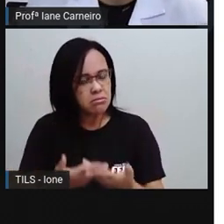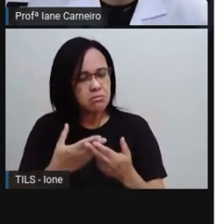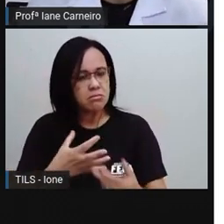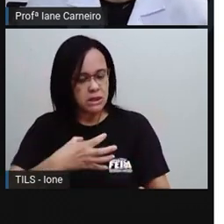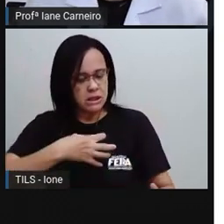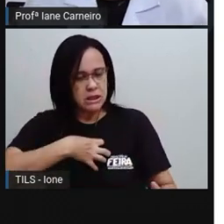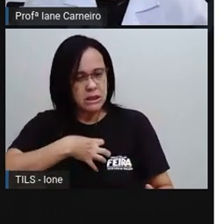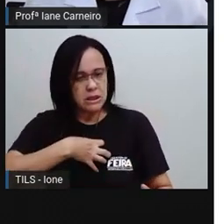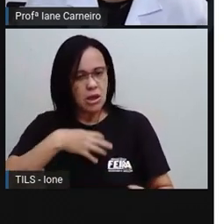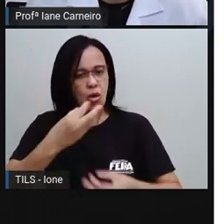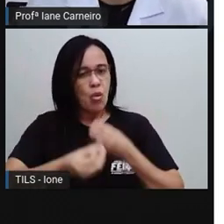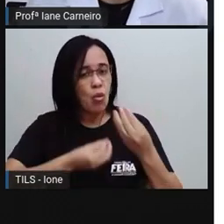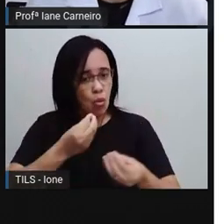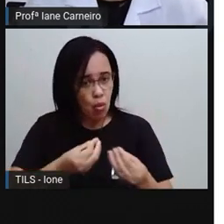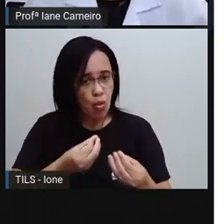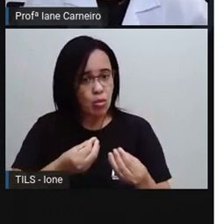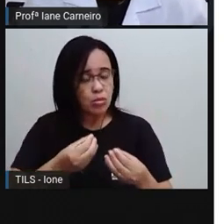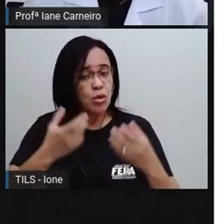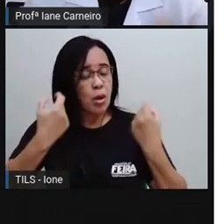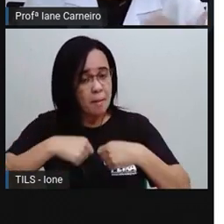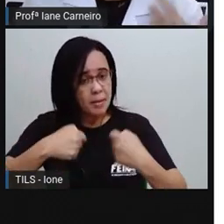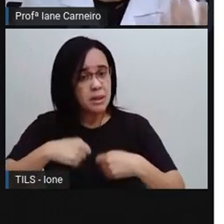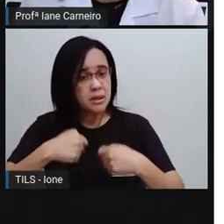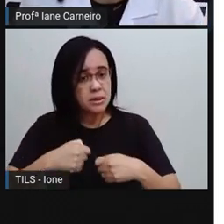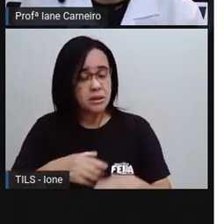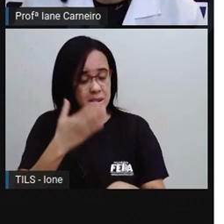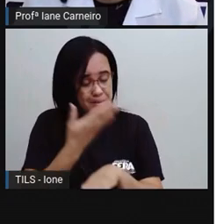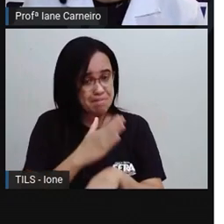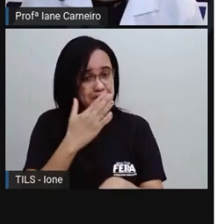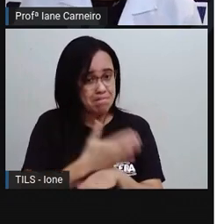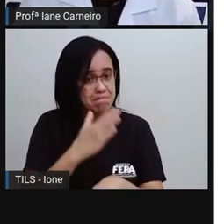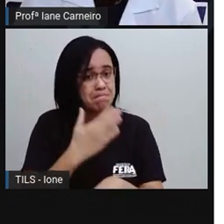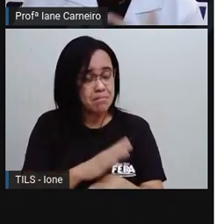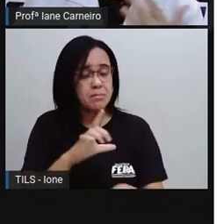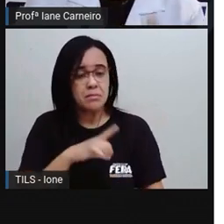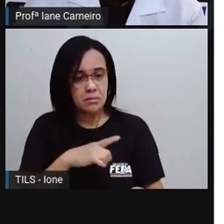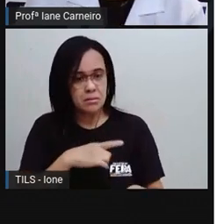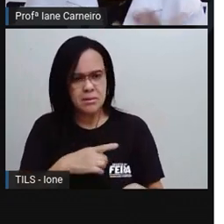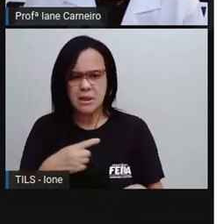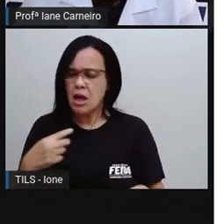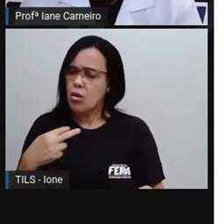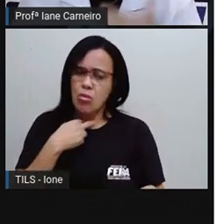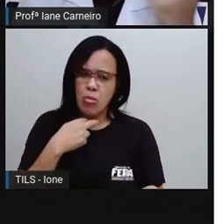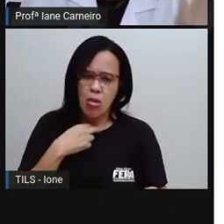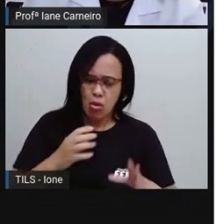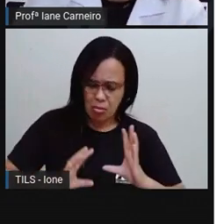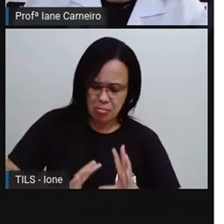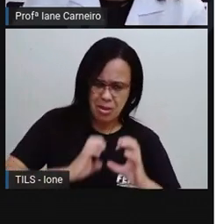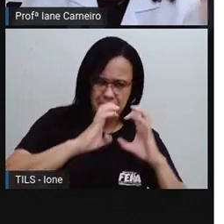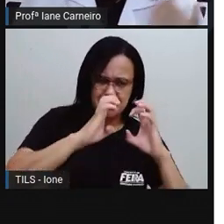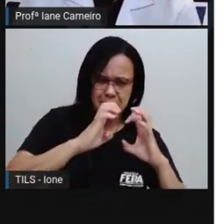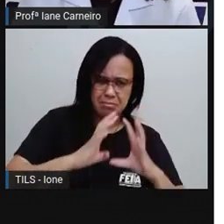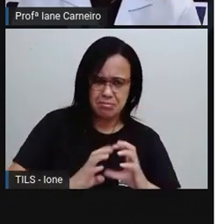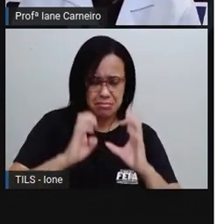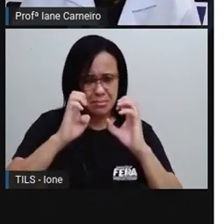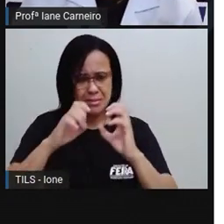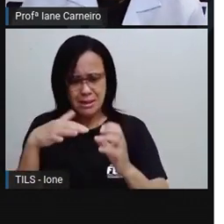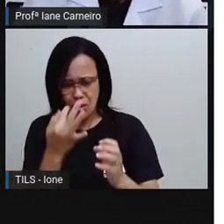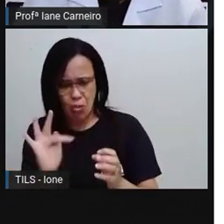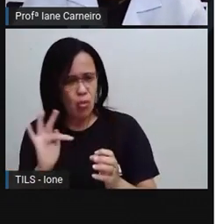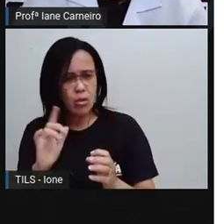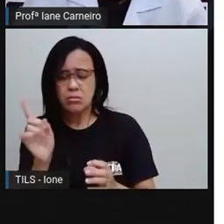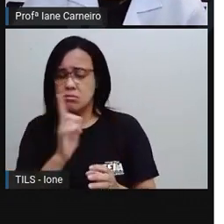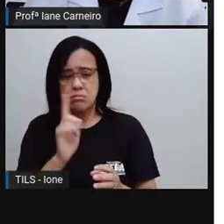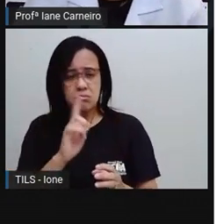pode, né, brigar pra machucar, agredir o outro, né? E aqui aconteceu isso, tanto com o cravo quanto com a rosa, né?